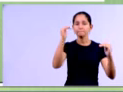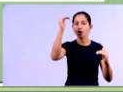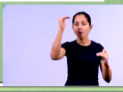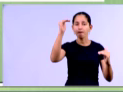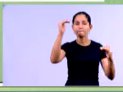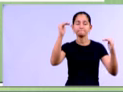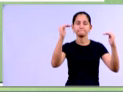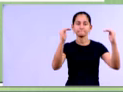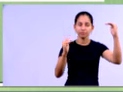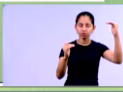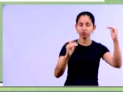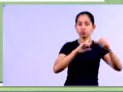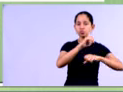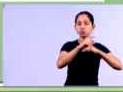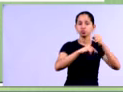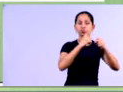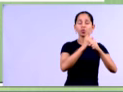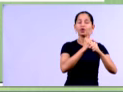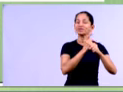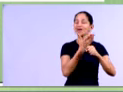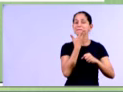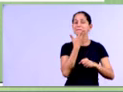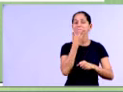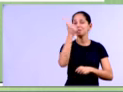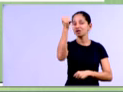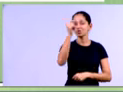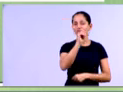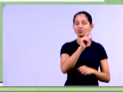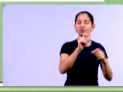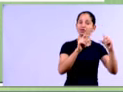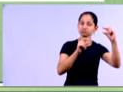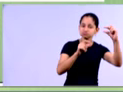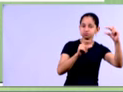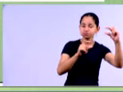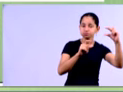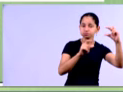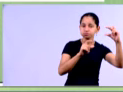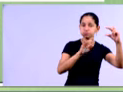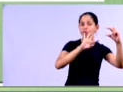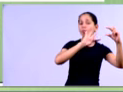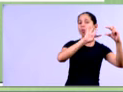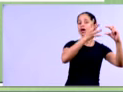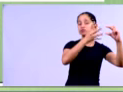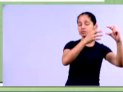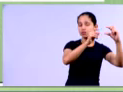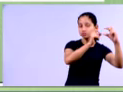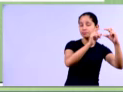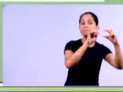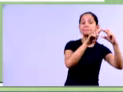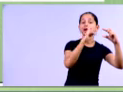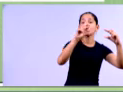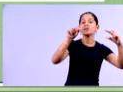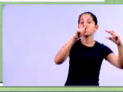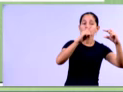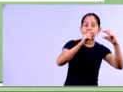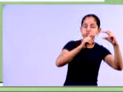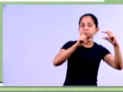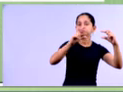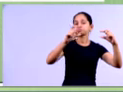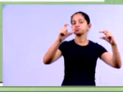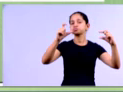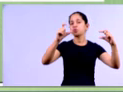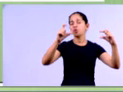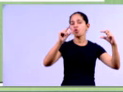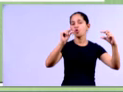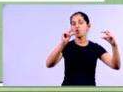2012 para 2013, houve um crescimento do valor da conta, né, antes ela era 4 milhões e 425 mil, e agora passou